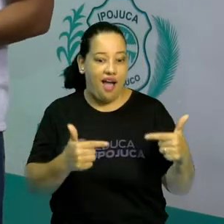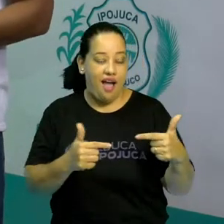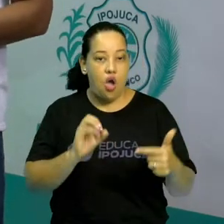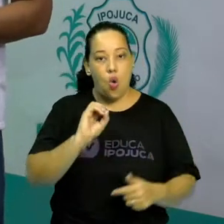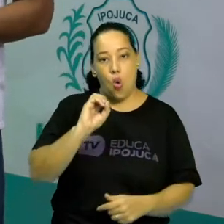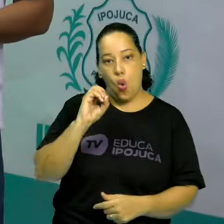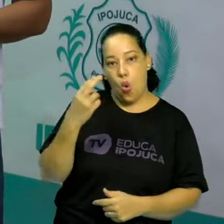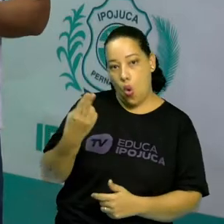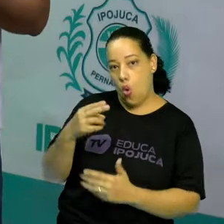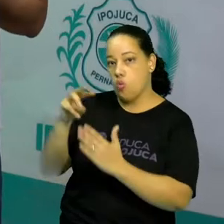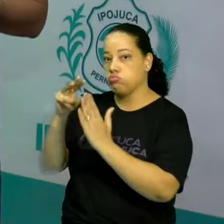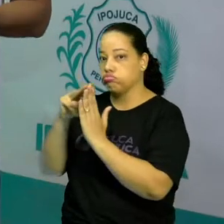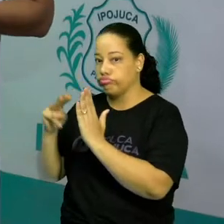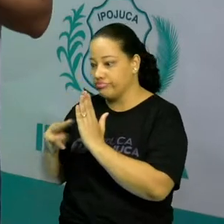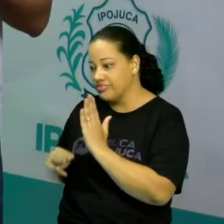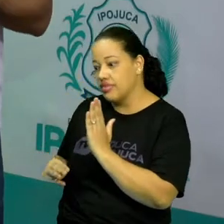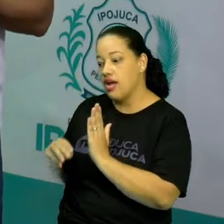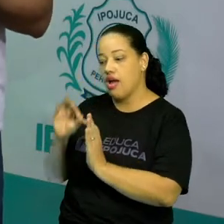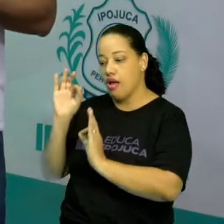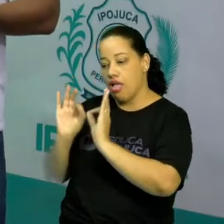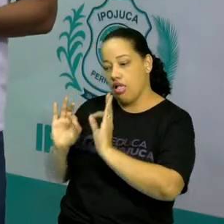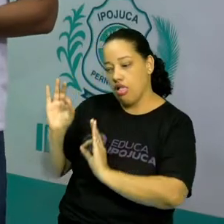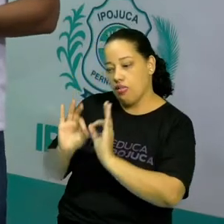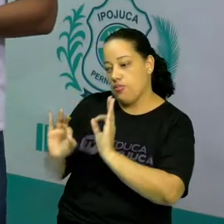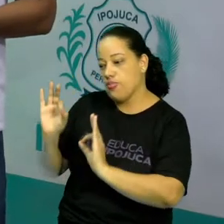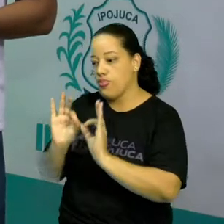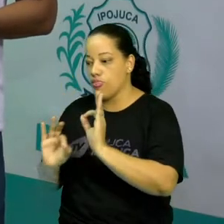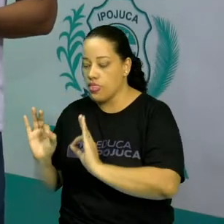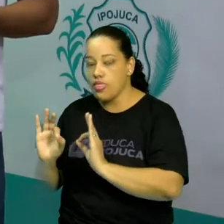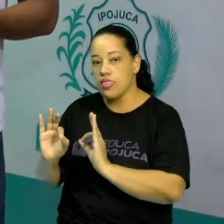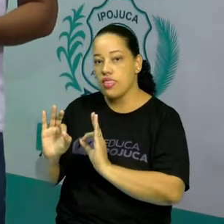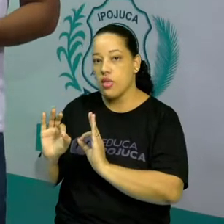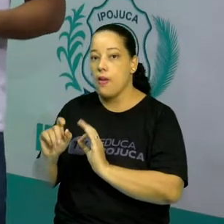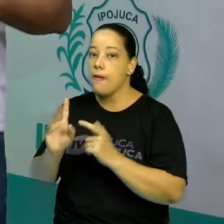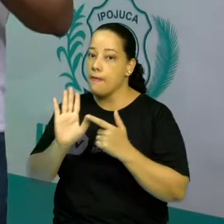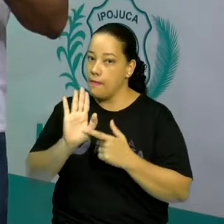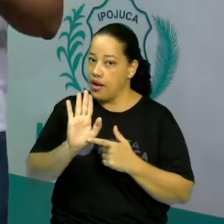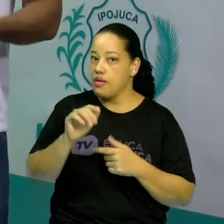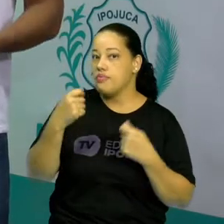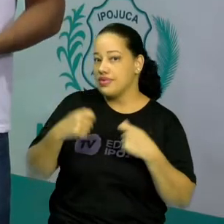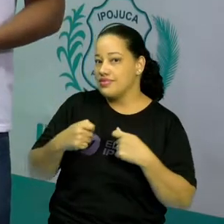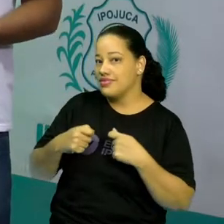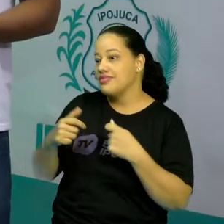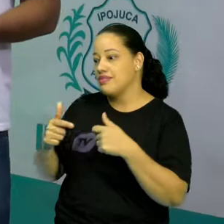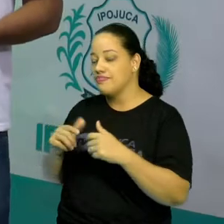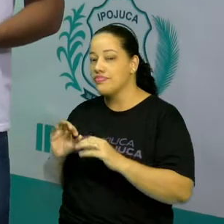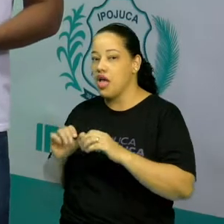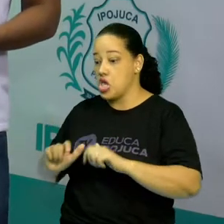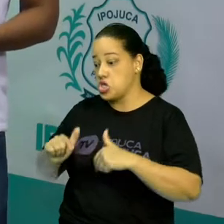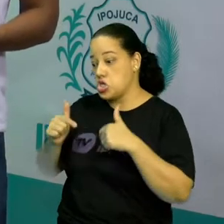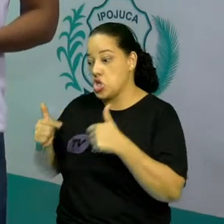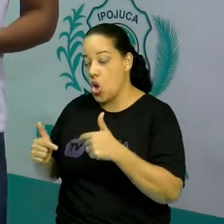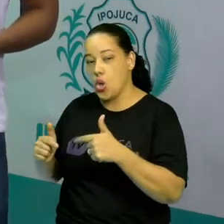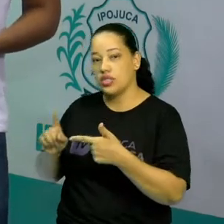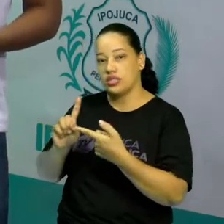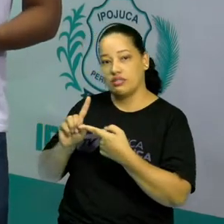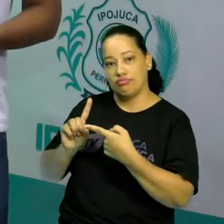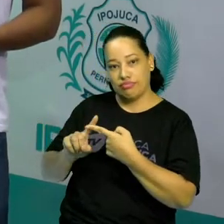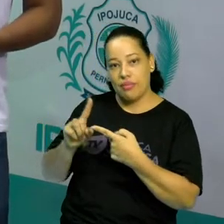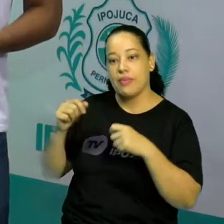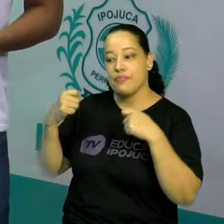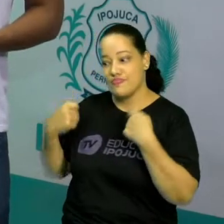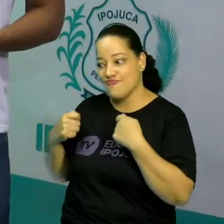estratégia, onde além da pitadinha de sorte, você também precisa ser um bom estrategista, né? Você precisa de muita